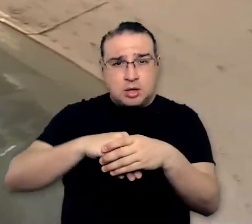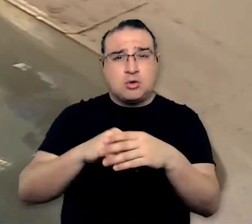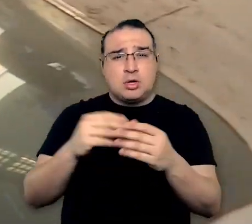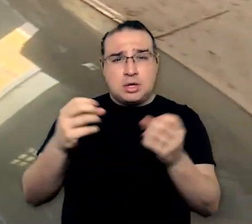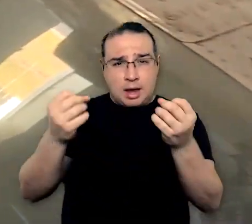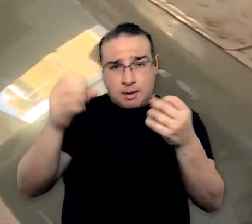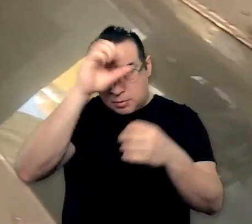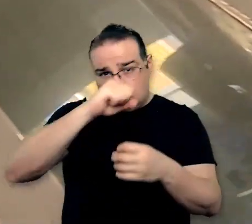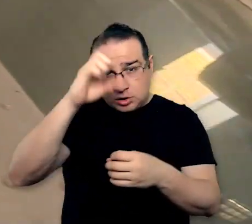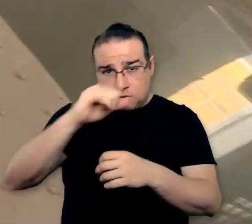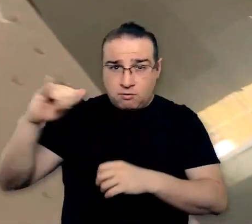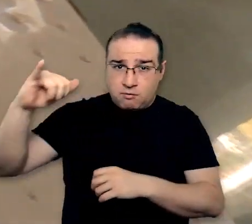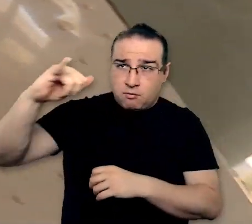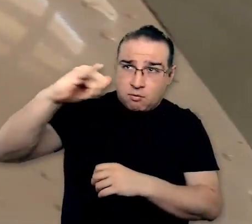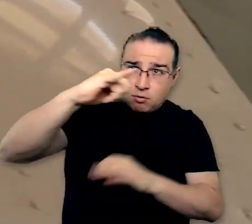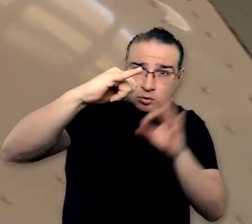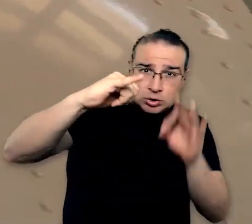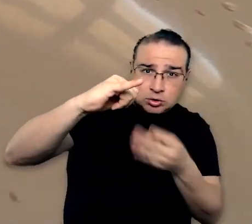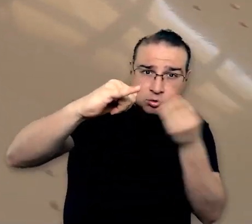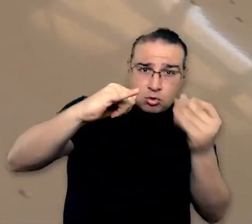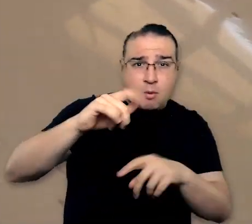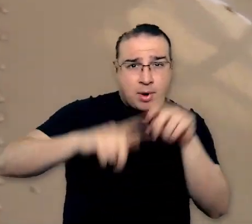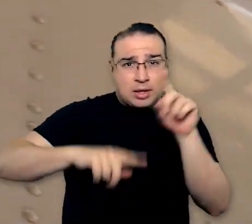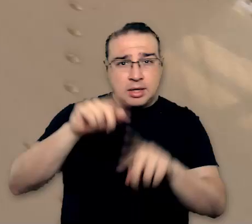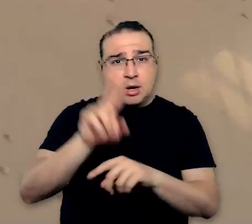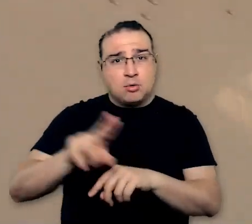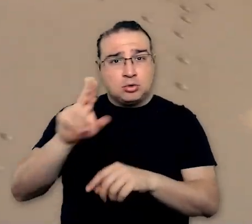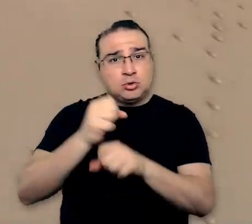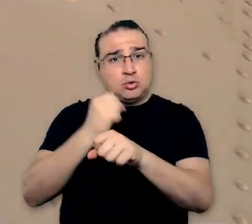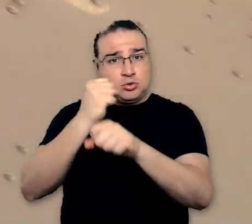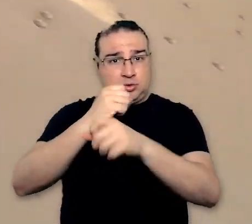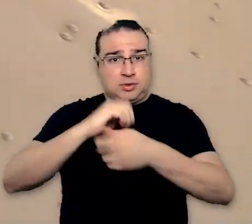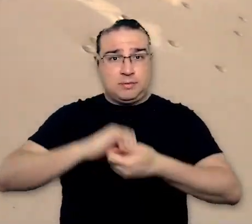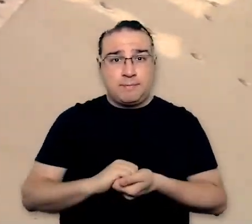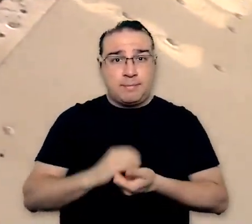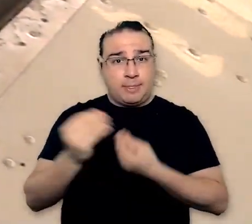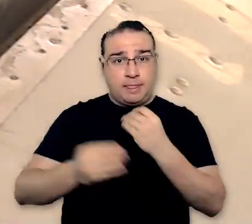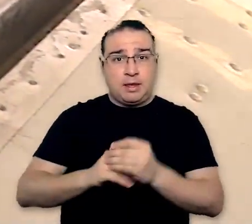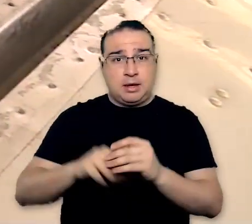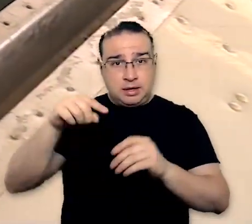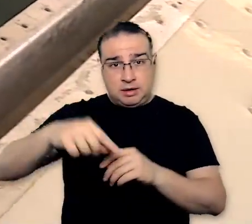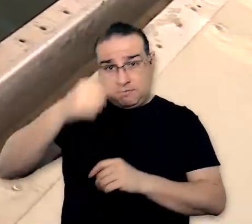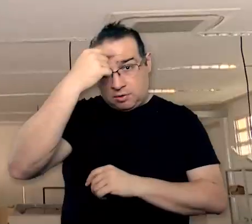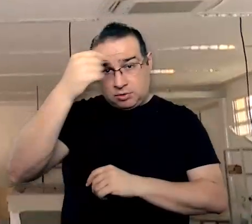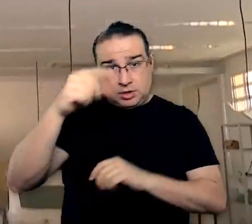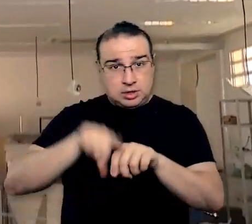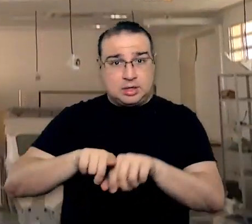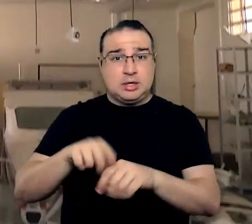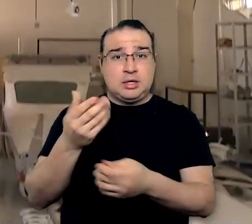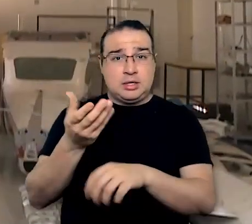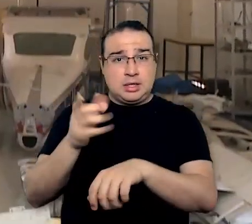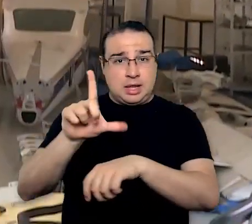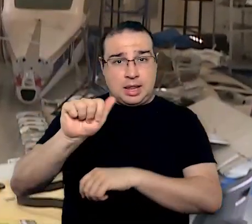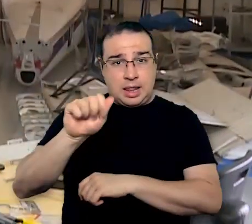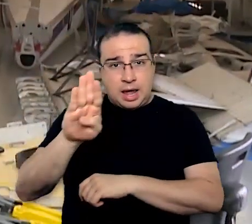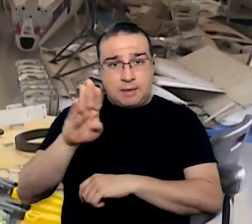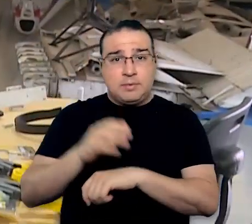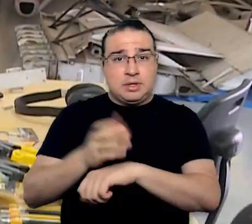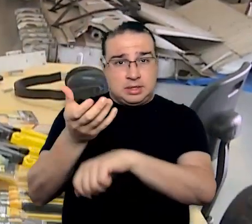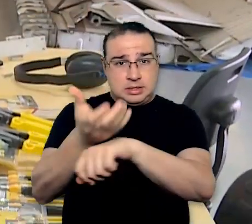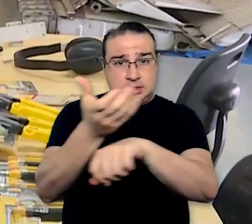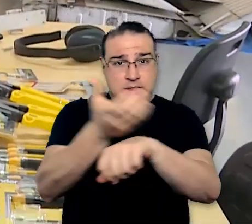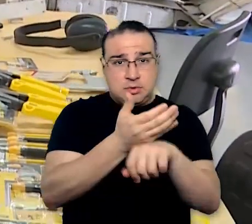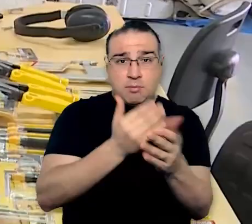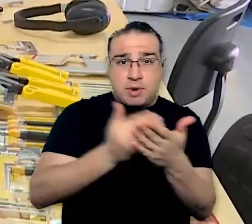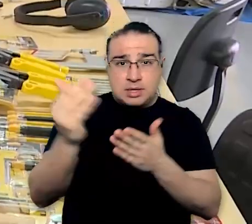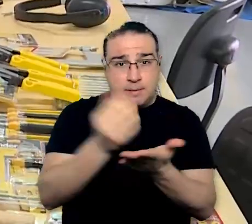aerodinâmica, dinâmica de voo e materiais de construção aeronáutica. O campus dispõe de laboratórios, tanto para disciplinas do ciclo básico,